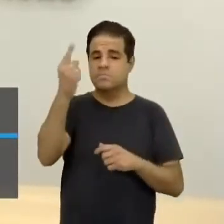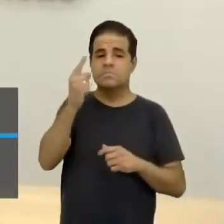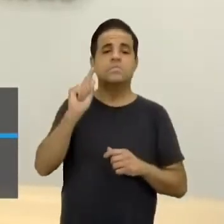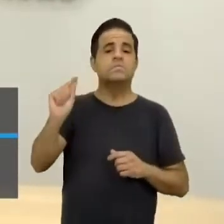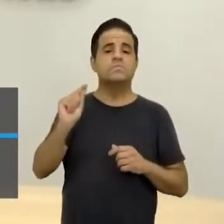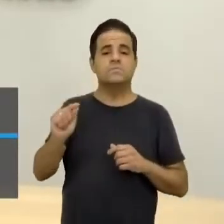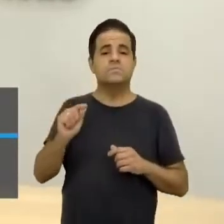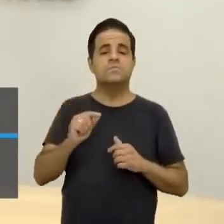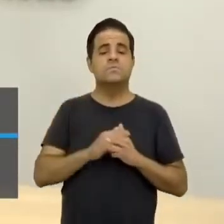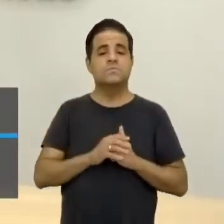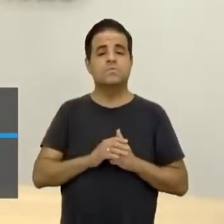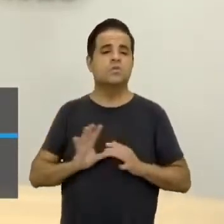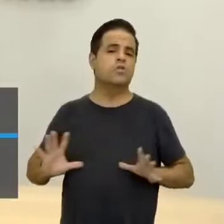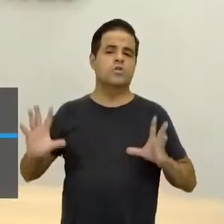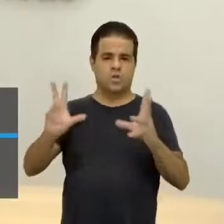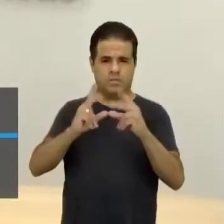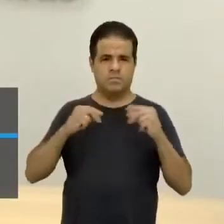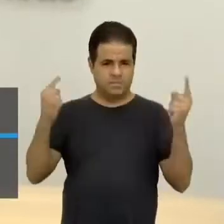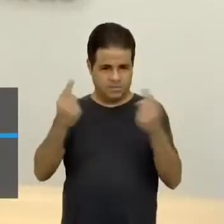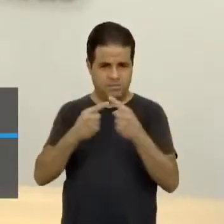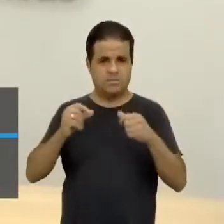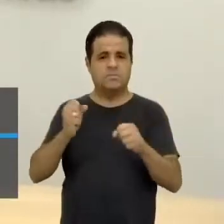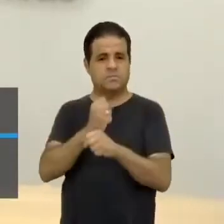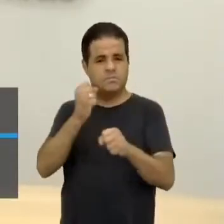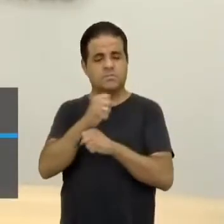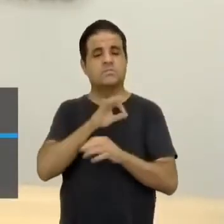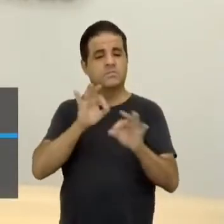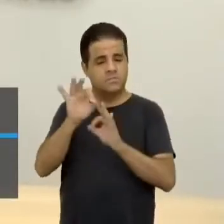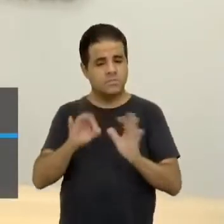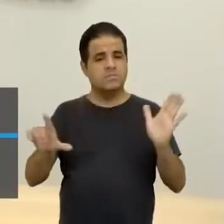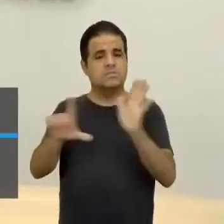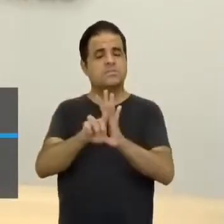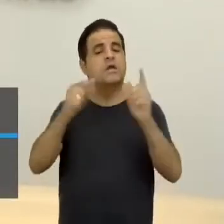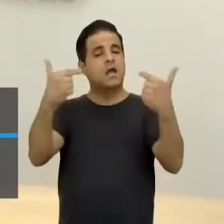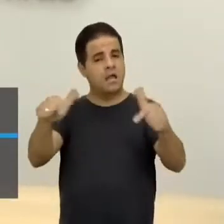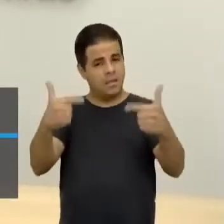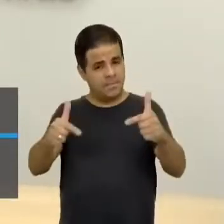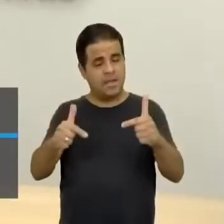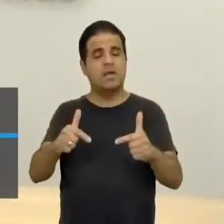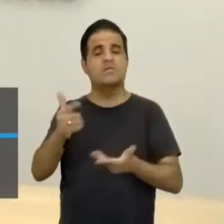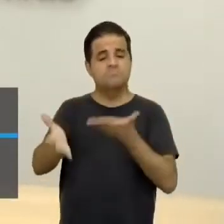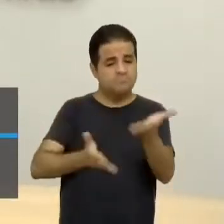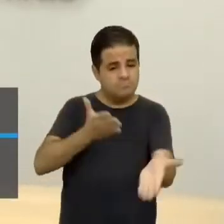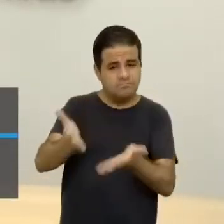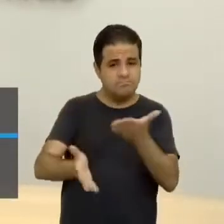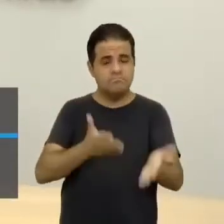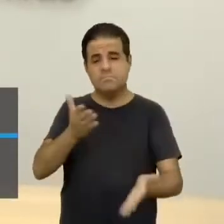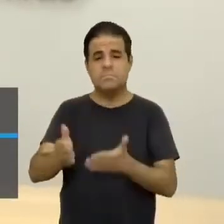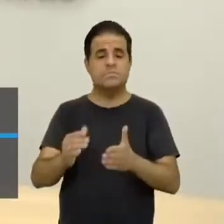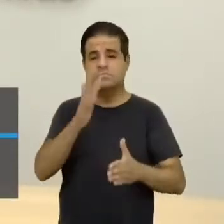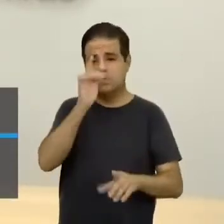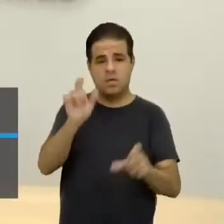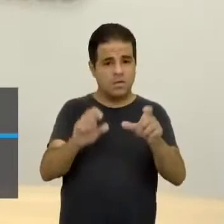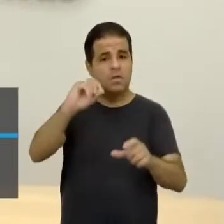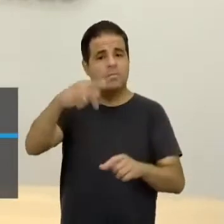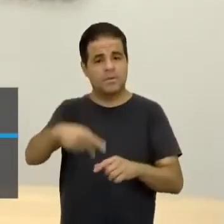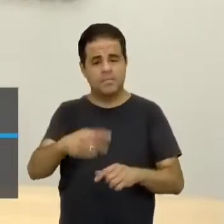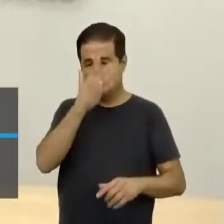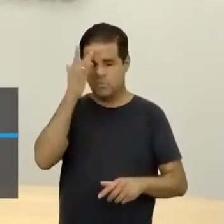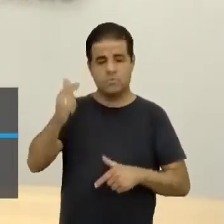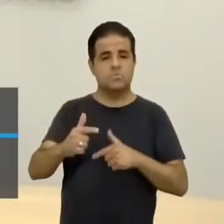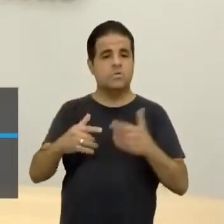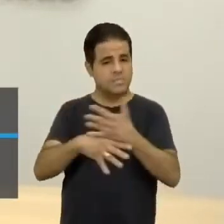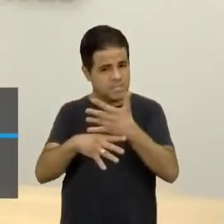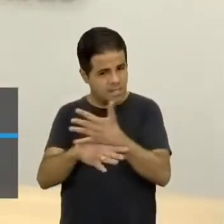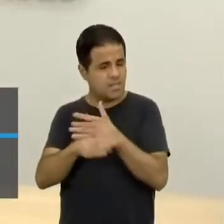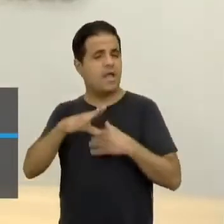delas é que toda a construção das leis trabalhistas, ela tratava apenas do operariado, do trabalhador urbano.